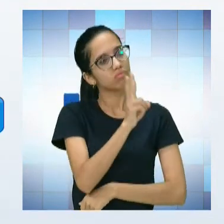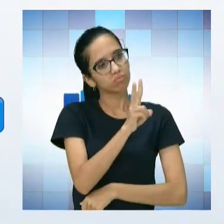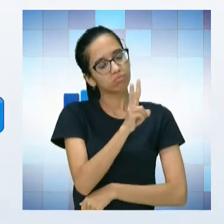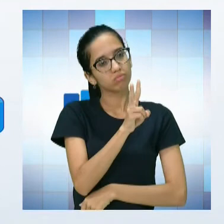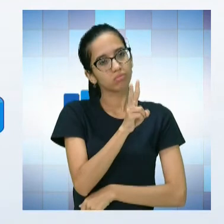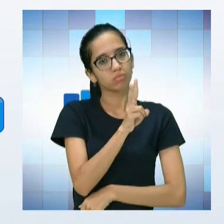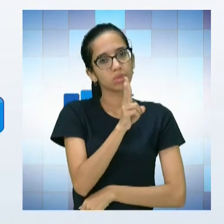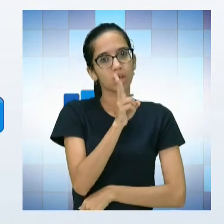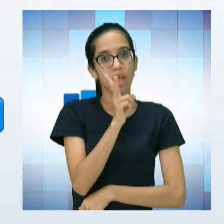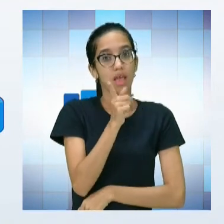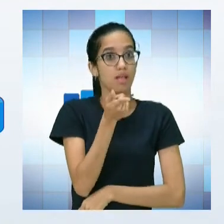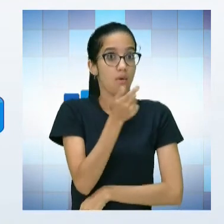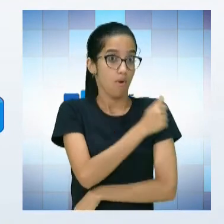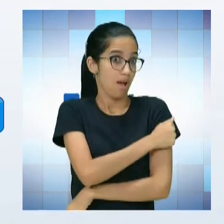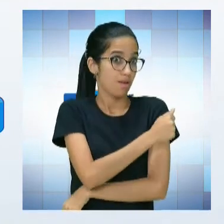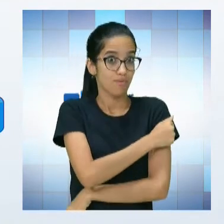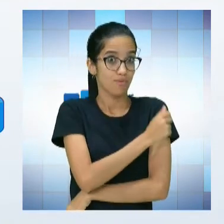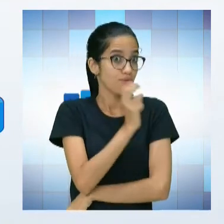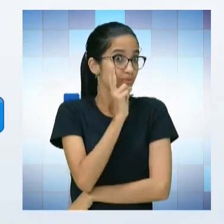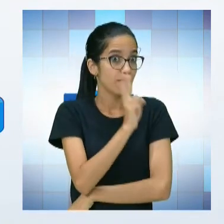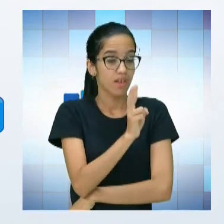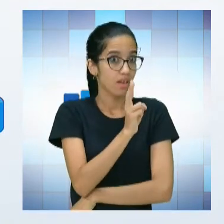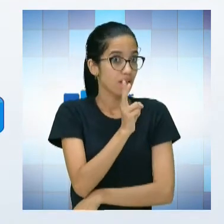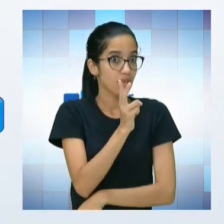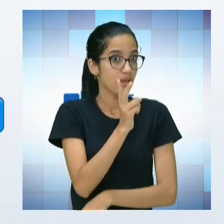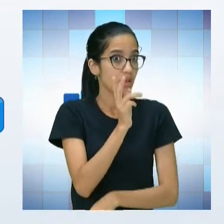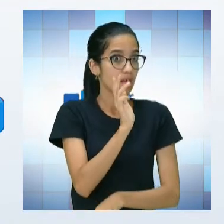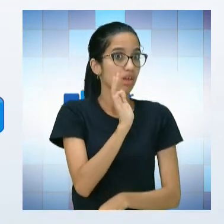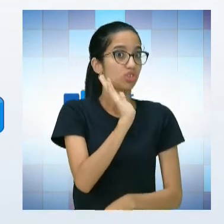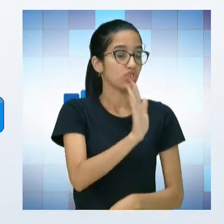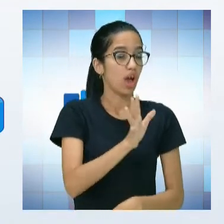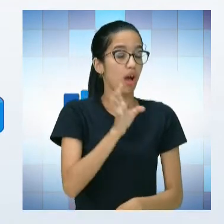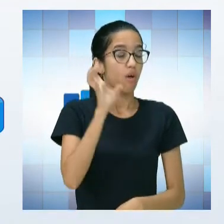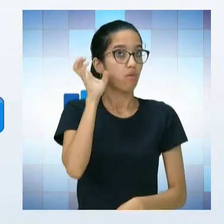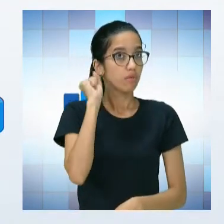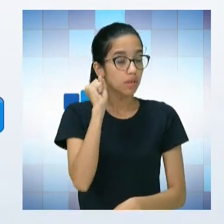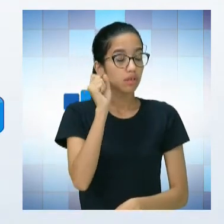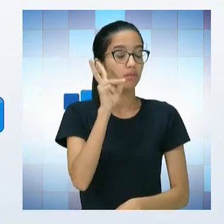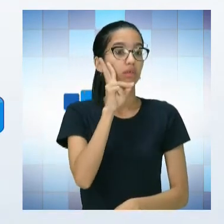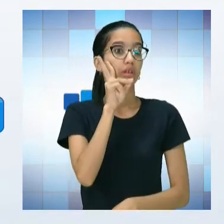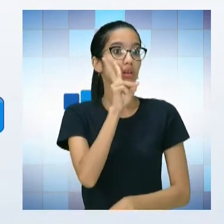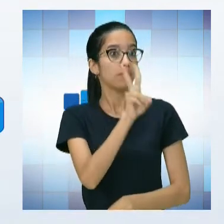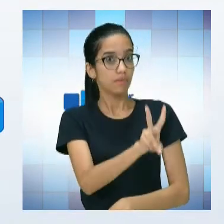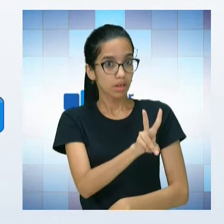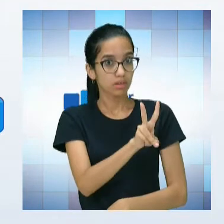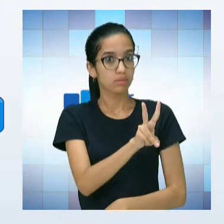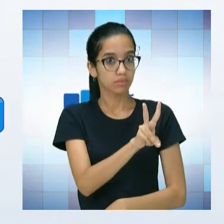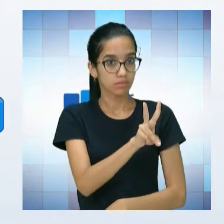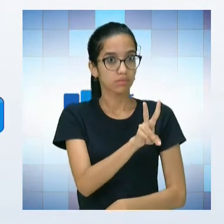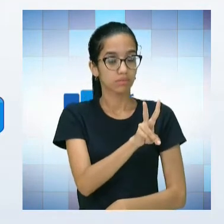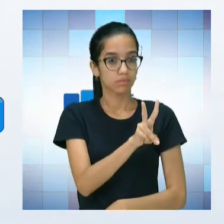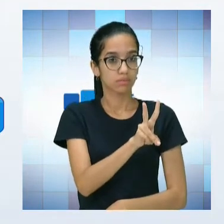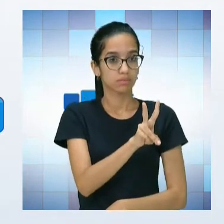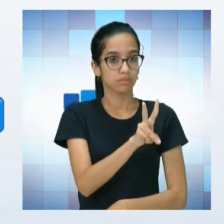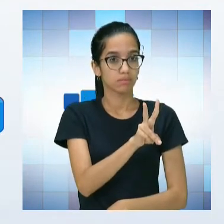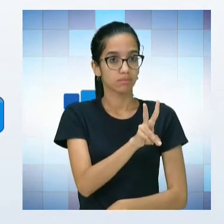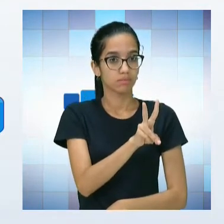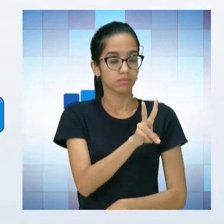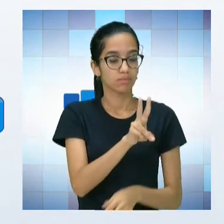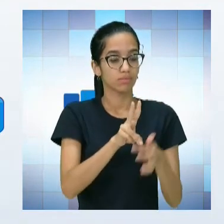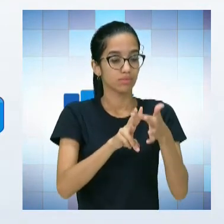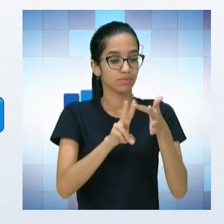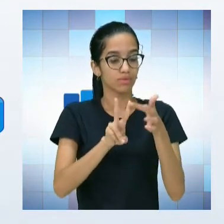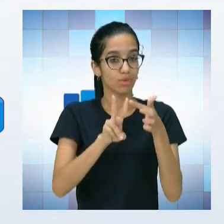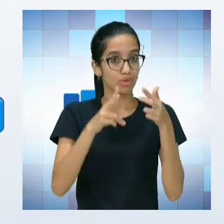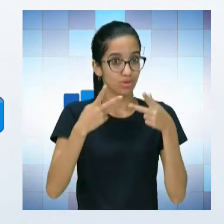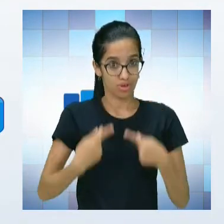ele já está usando dois meios para ir de encontro com aquele conhecimento, que é a audição, que ele está ouvindo o professor falar, e a